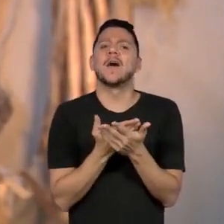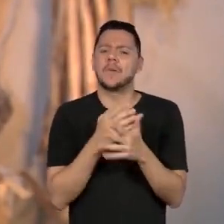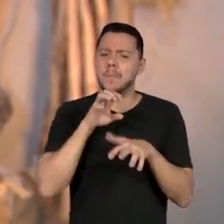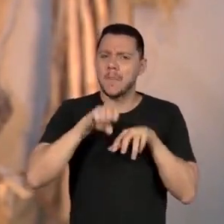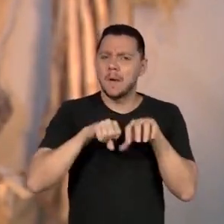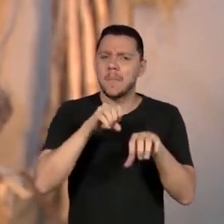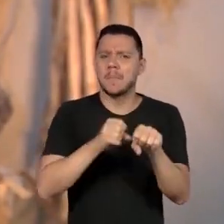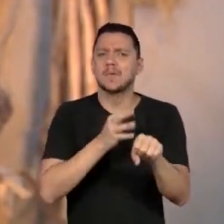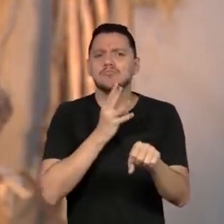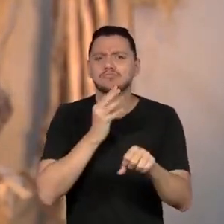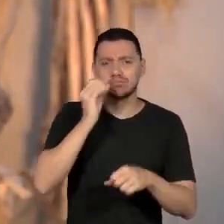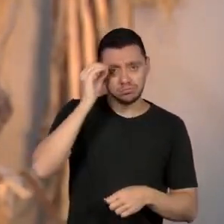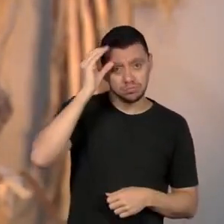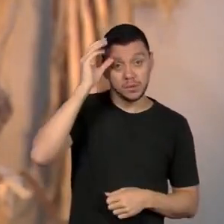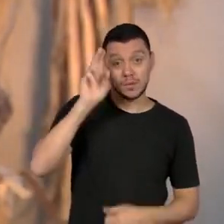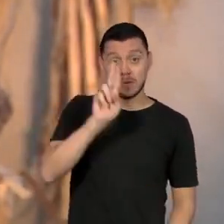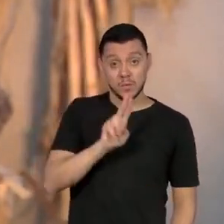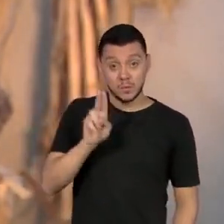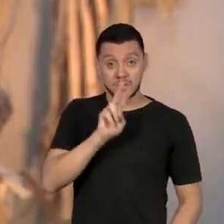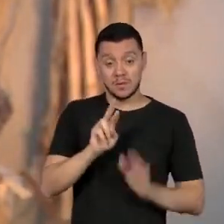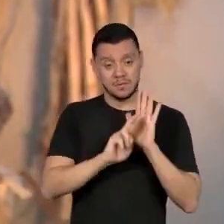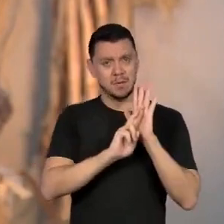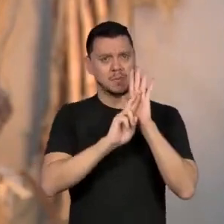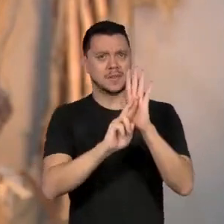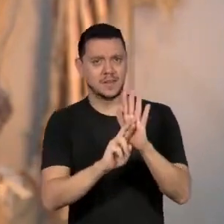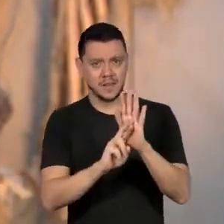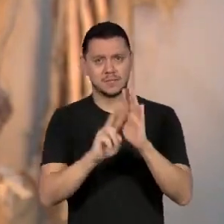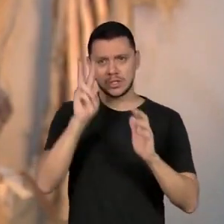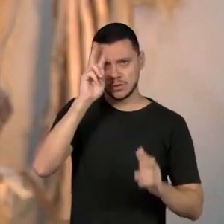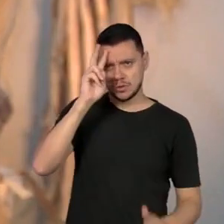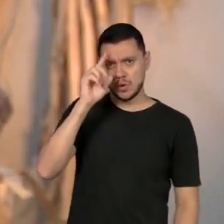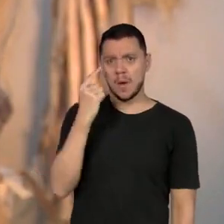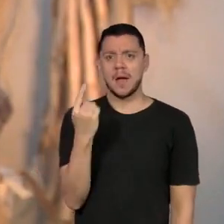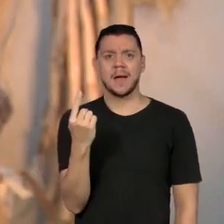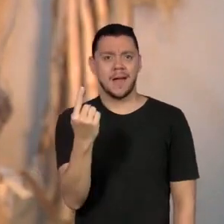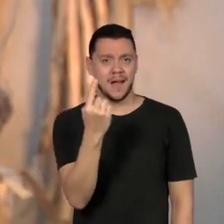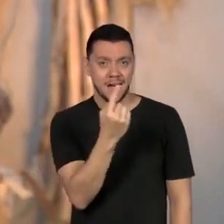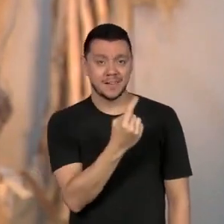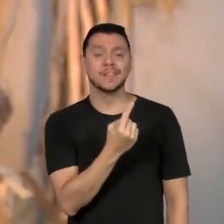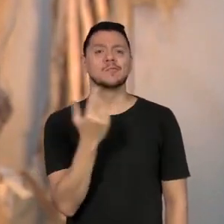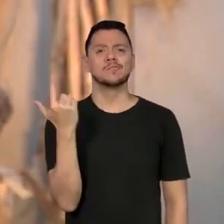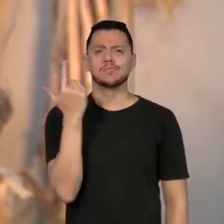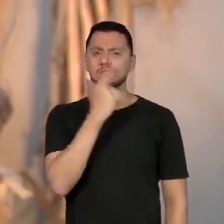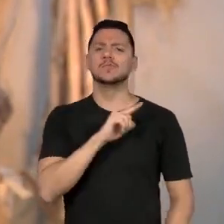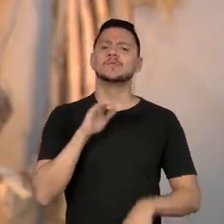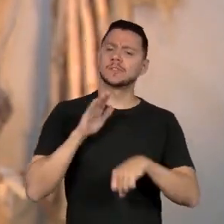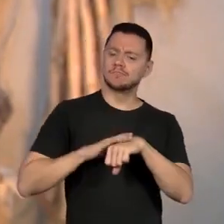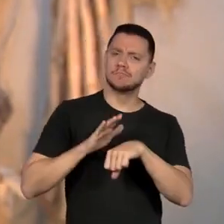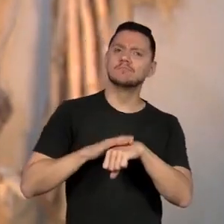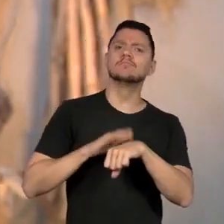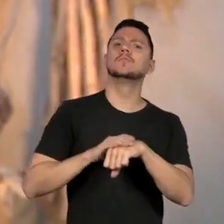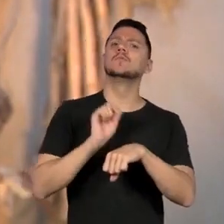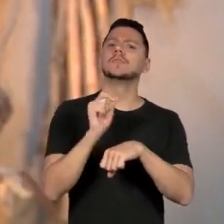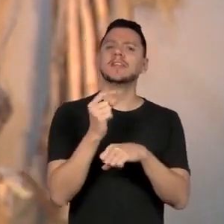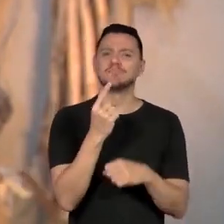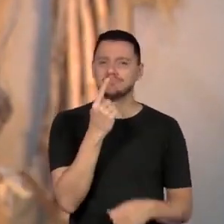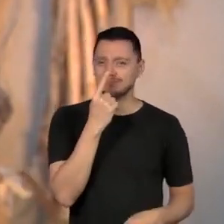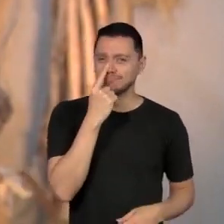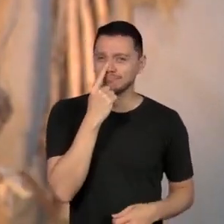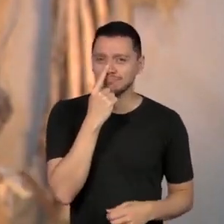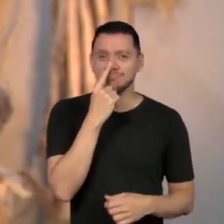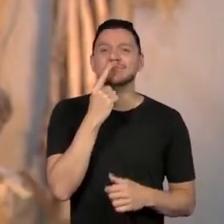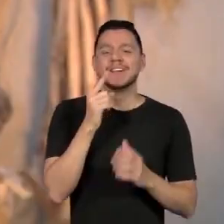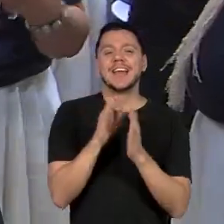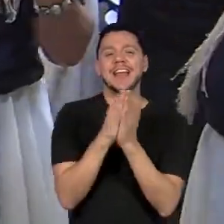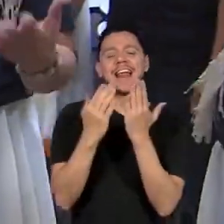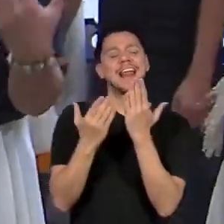representatividade com as histórias particulares das alunas, aí elas desenvolvem uma afinidade literária e entregam esse trabalho que